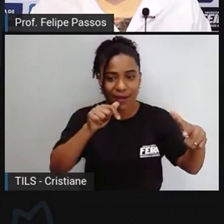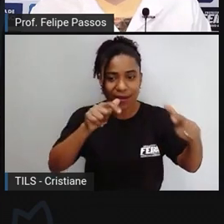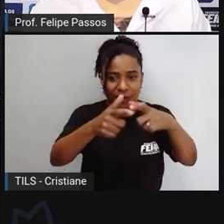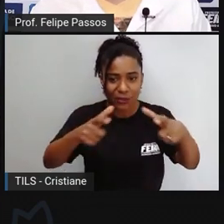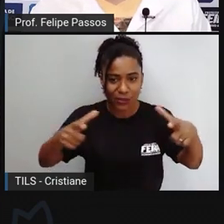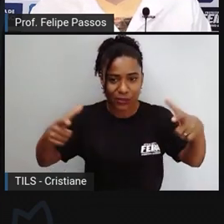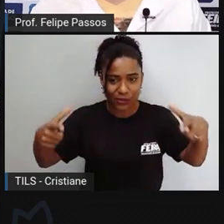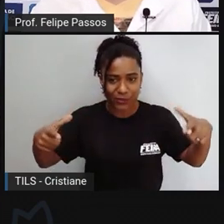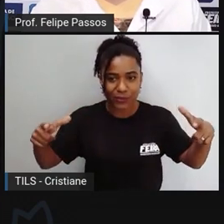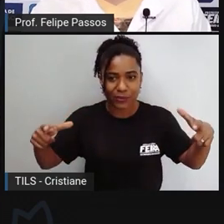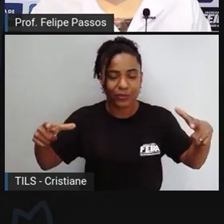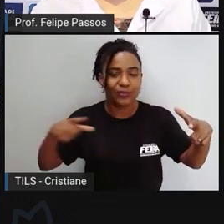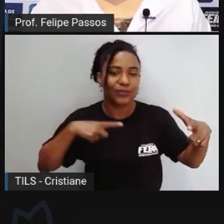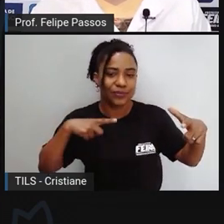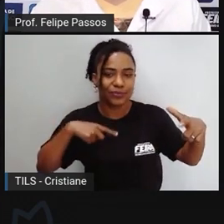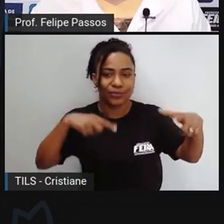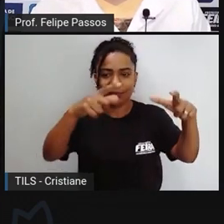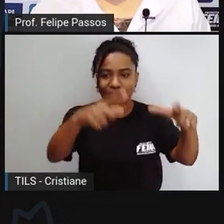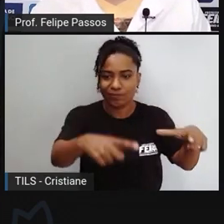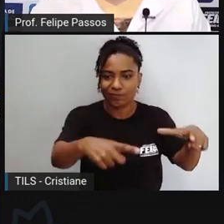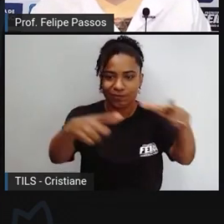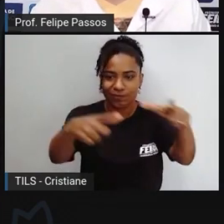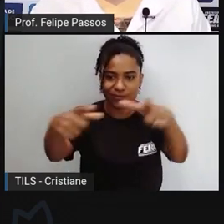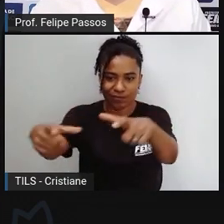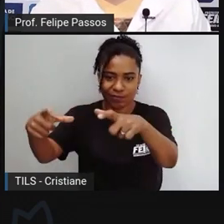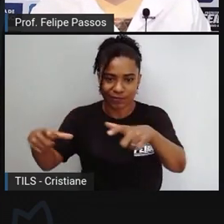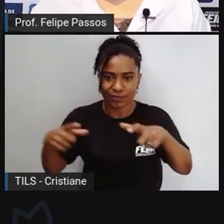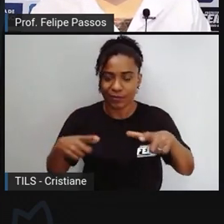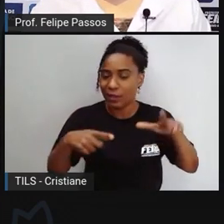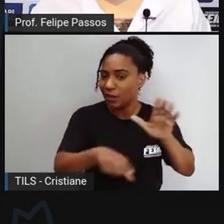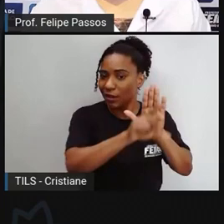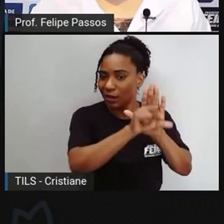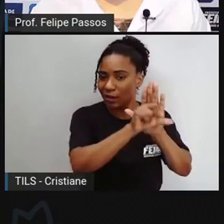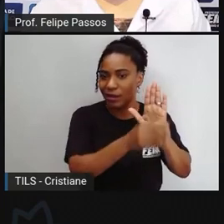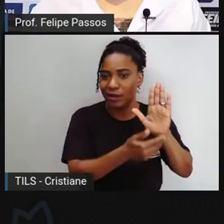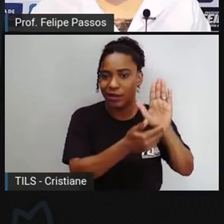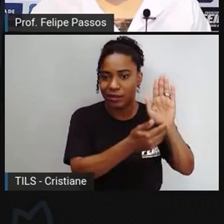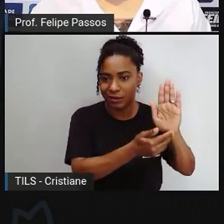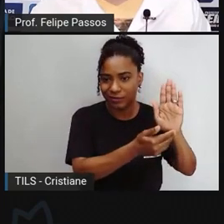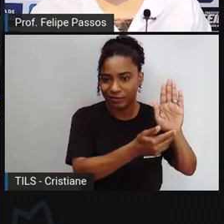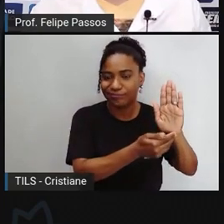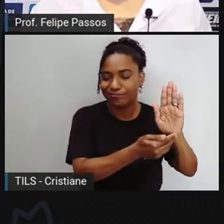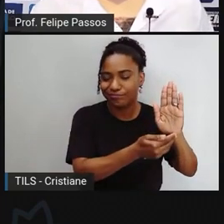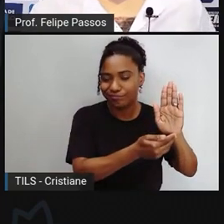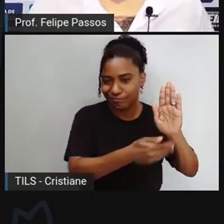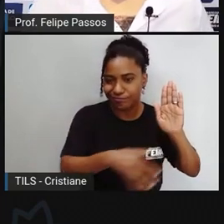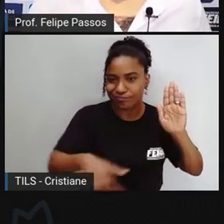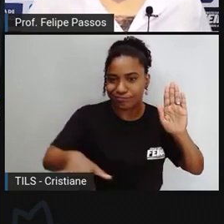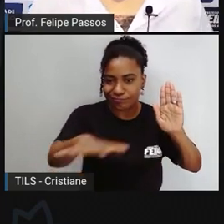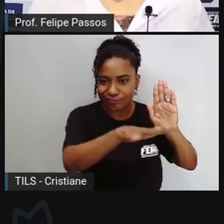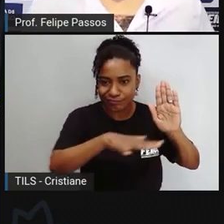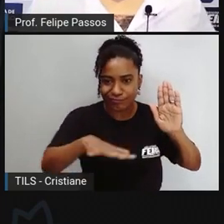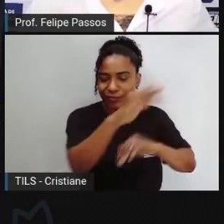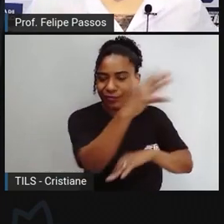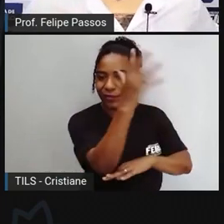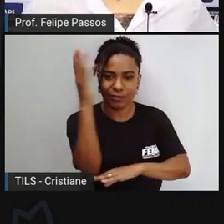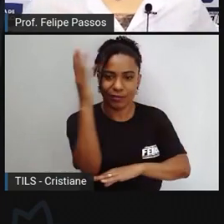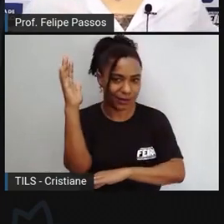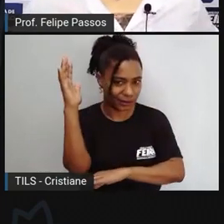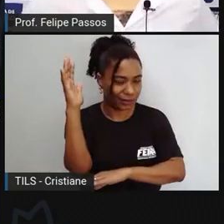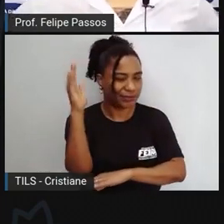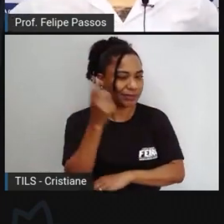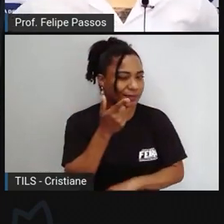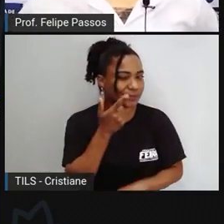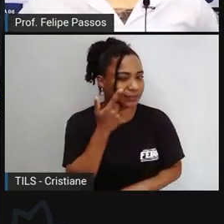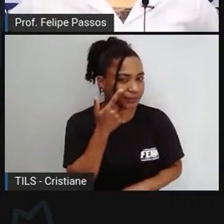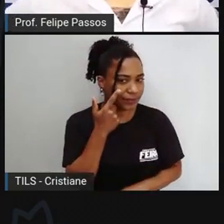relacionadas na lei ambiental em vigor eu vou fazer a